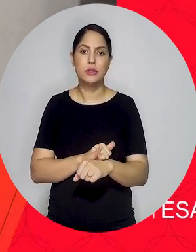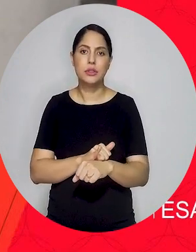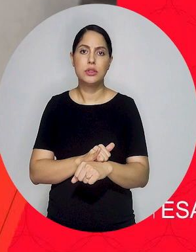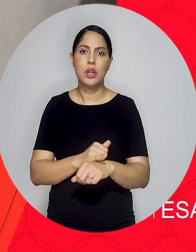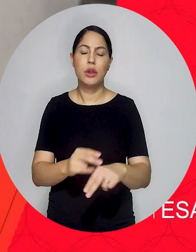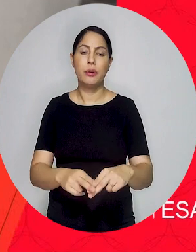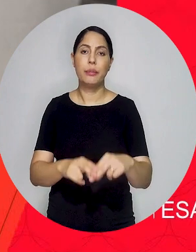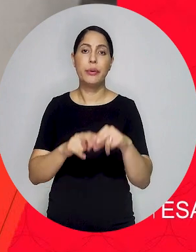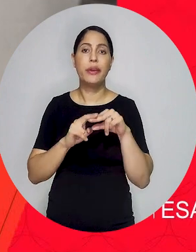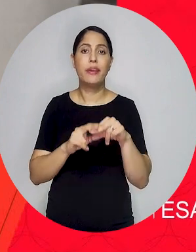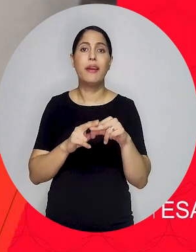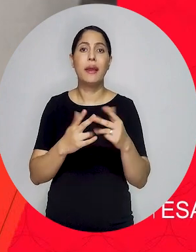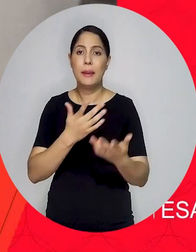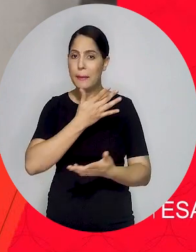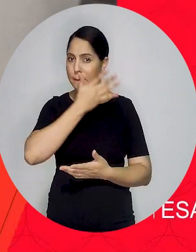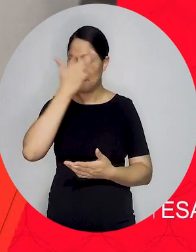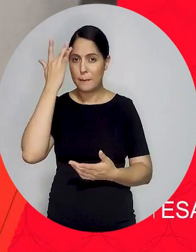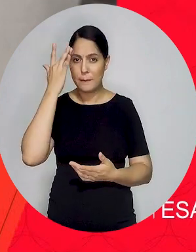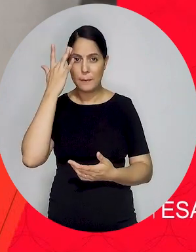conseguir